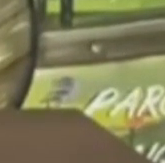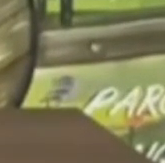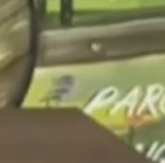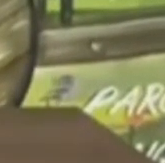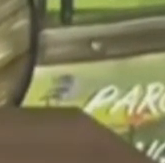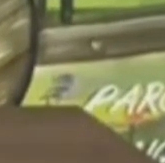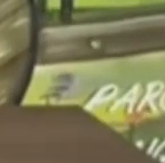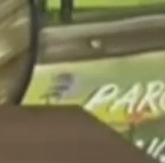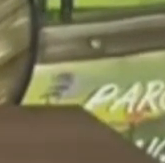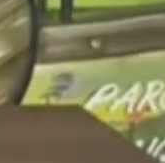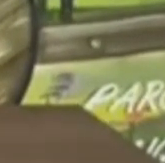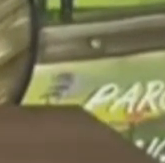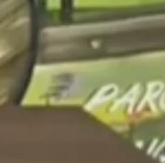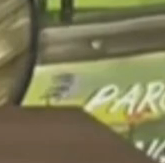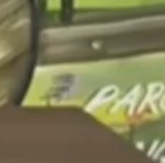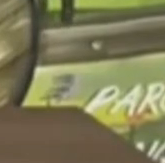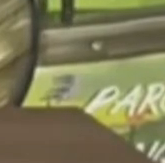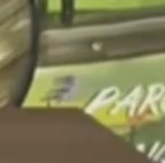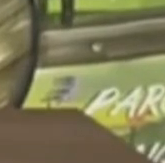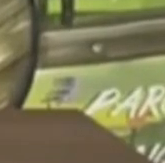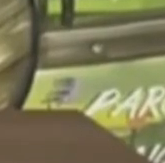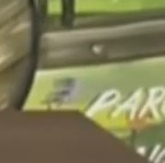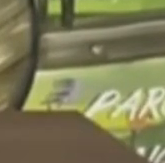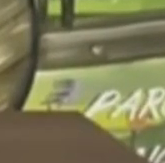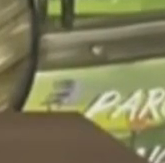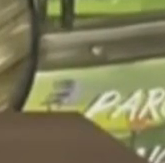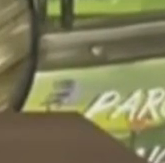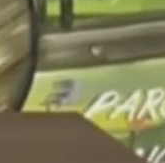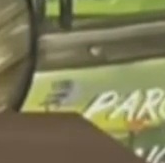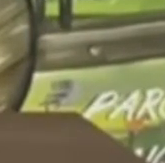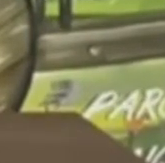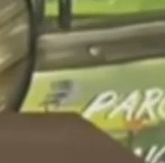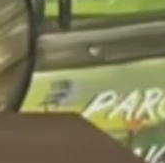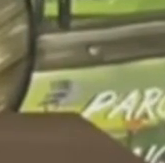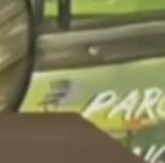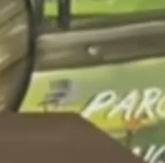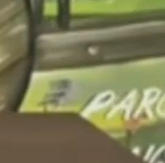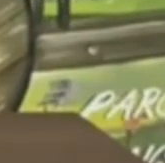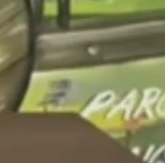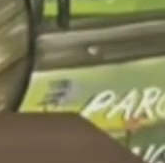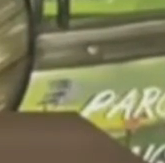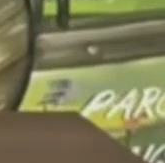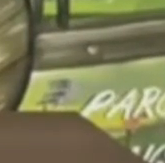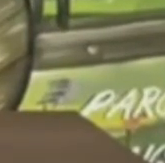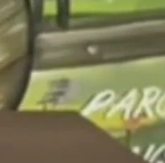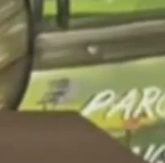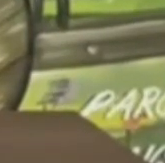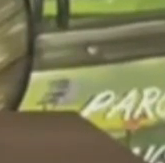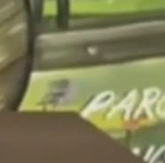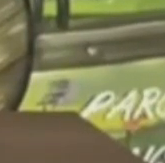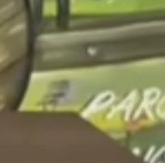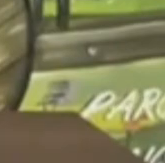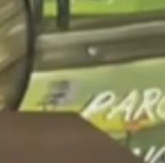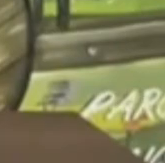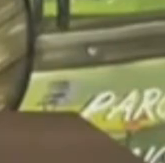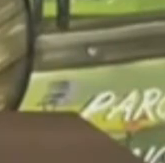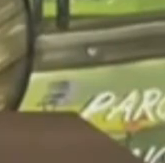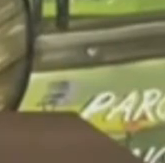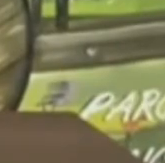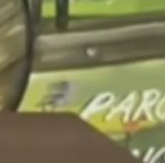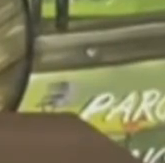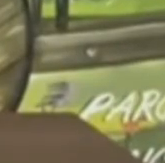plantão isto não vai acontecer deste tipo de atitude esta viadagem na sala de aula nós não